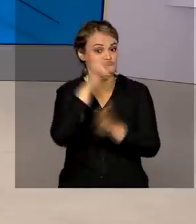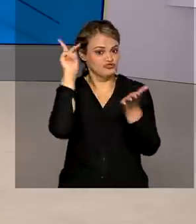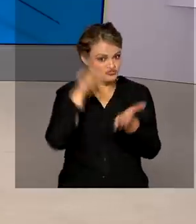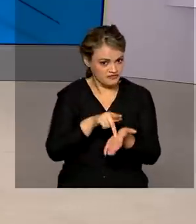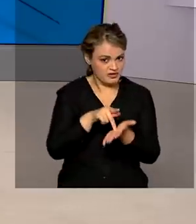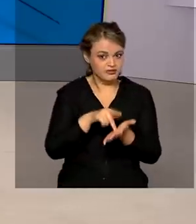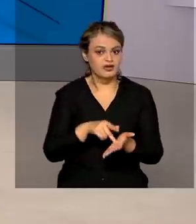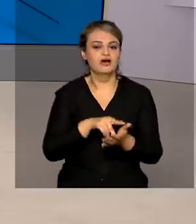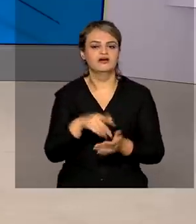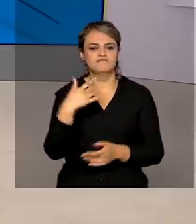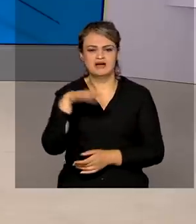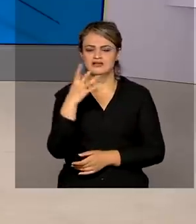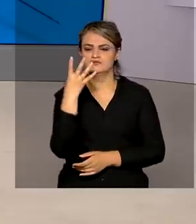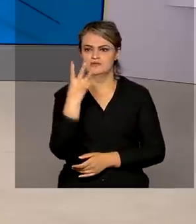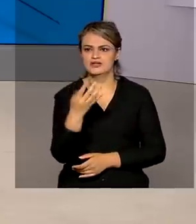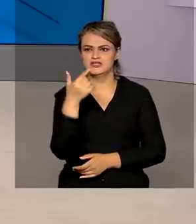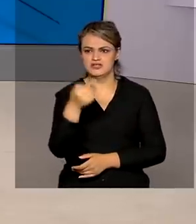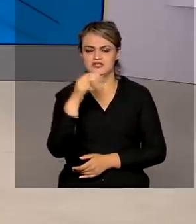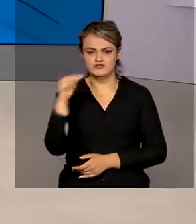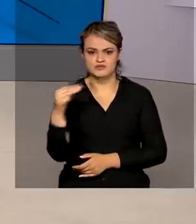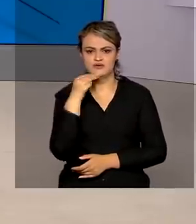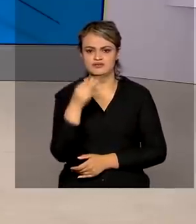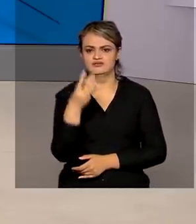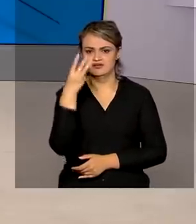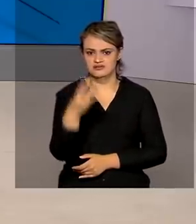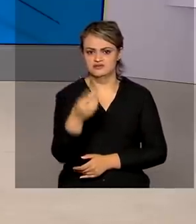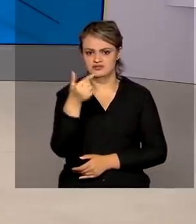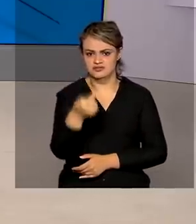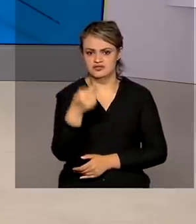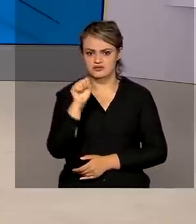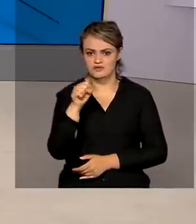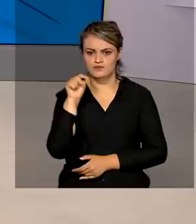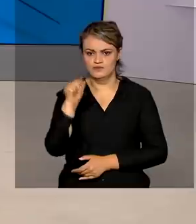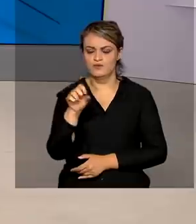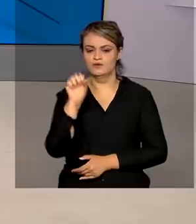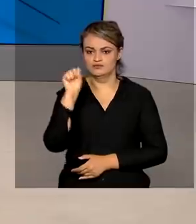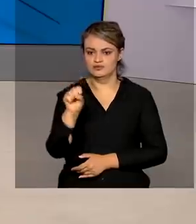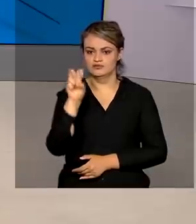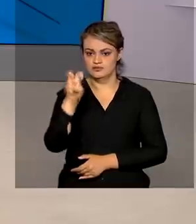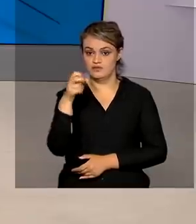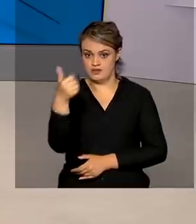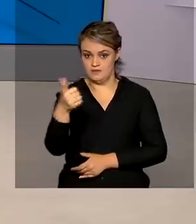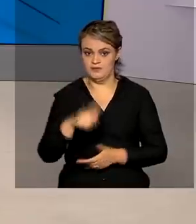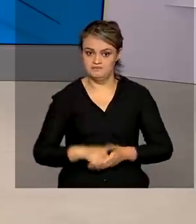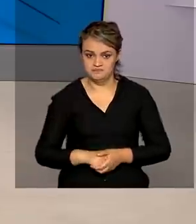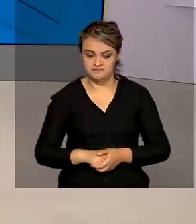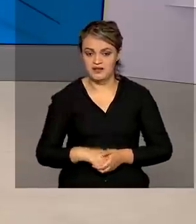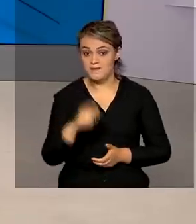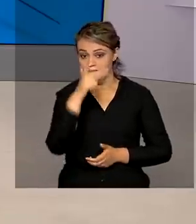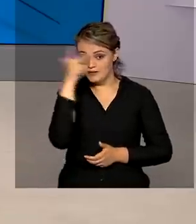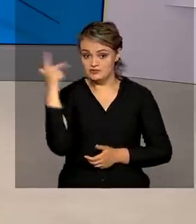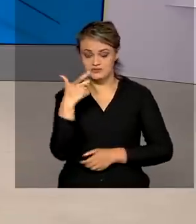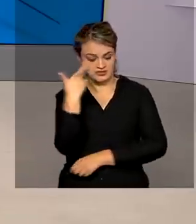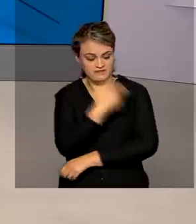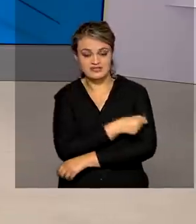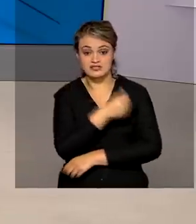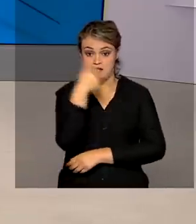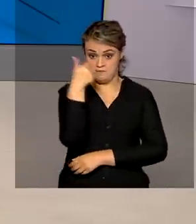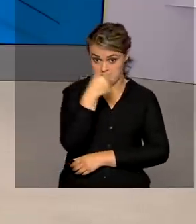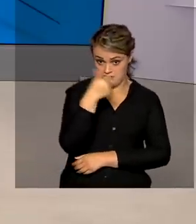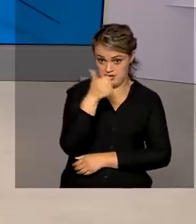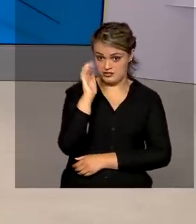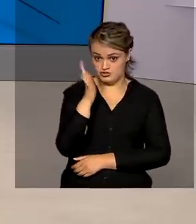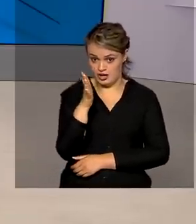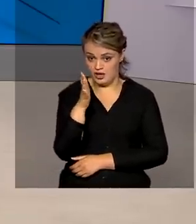ultrapassam 47.378.851. As pessoas que tomaram a